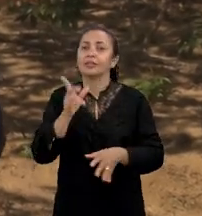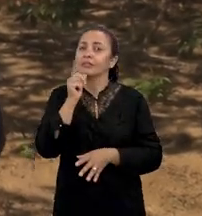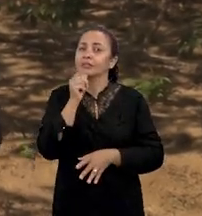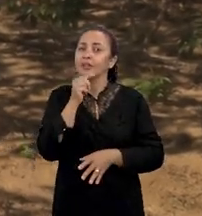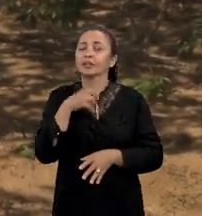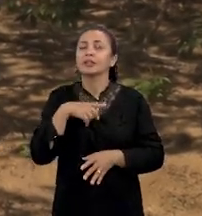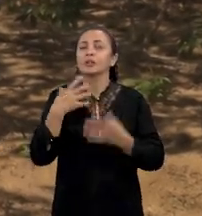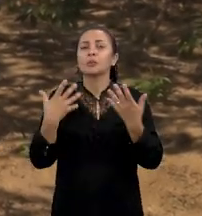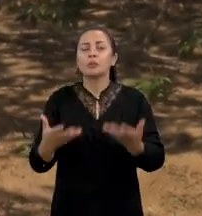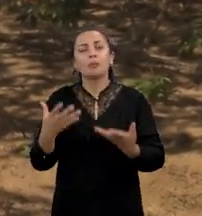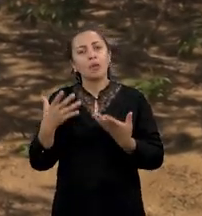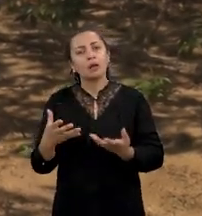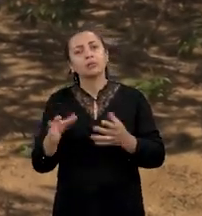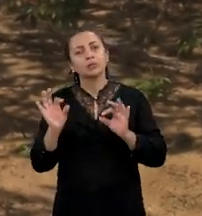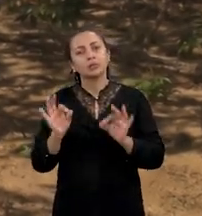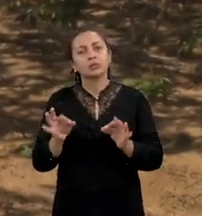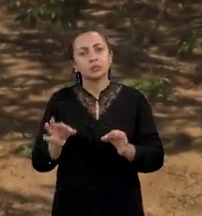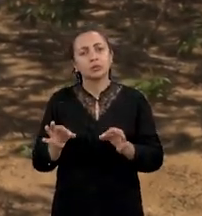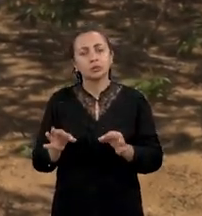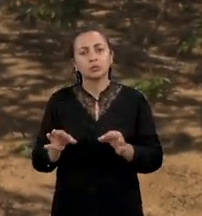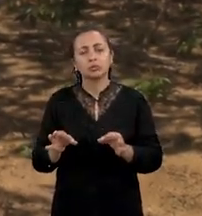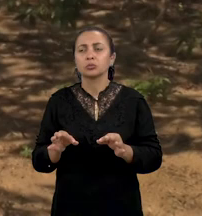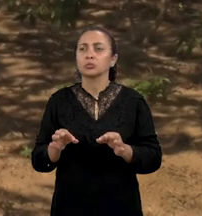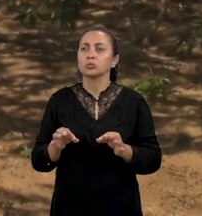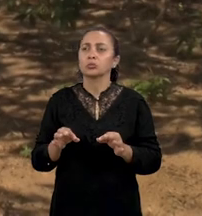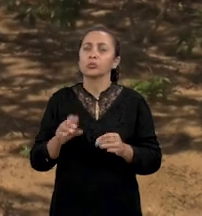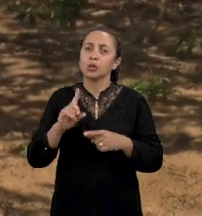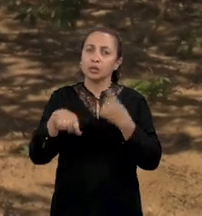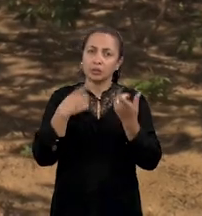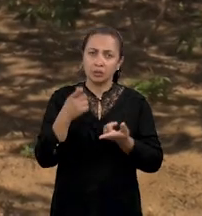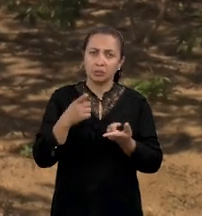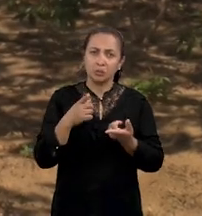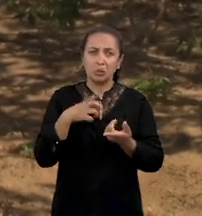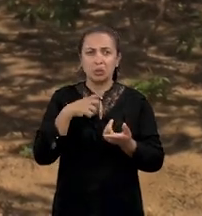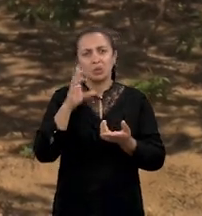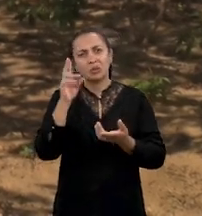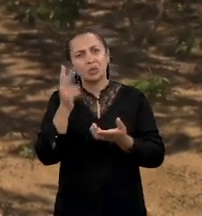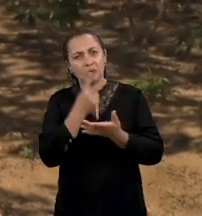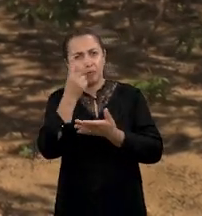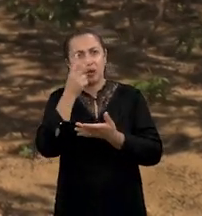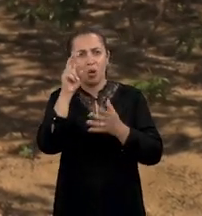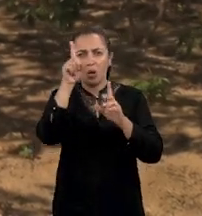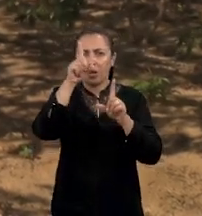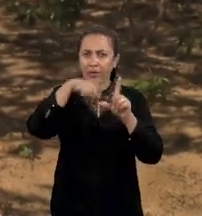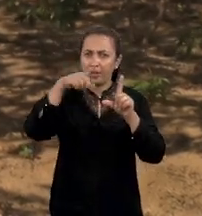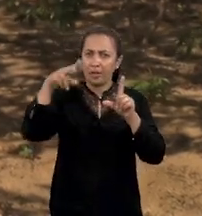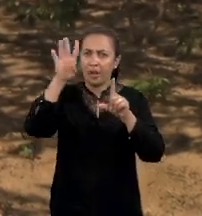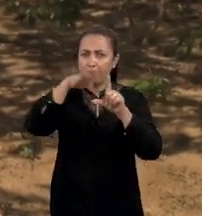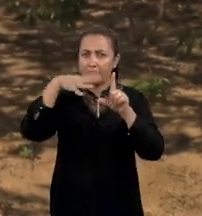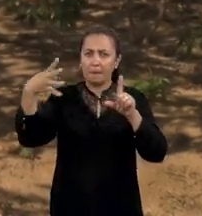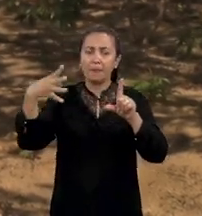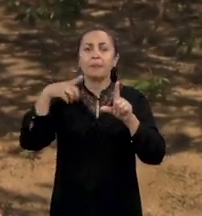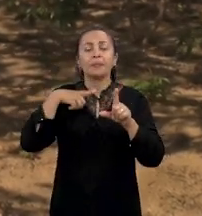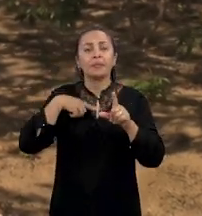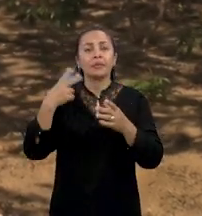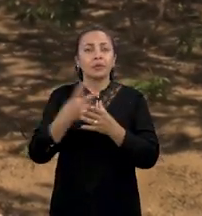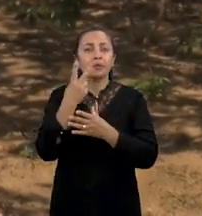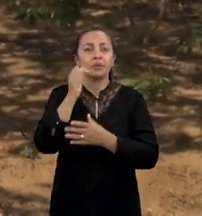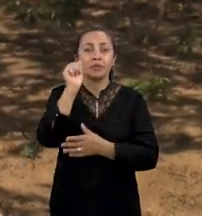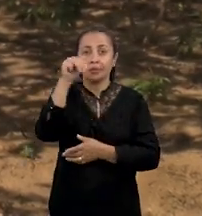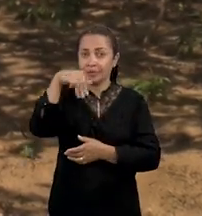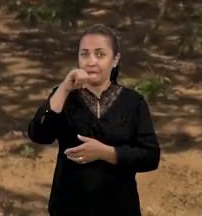onde se dá o peso específico. A partir desse peso específico, gente, por um valor tabelado, se tem o teor de amido.